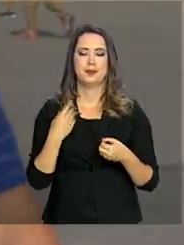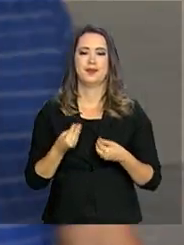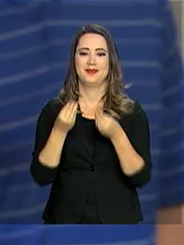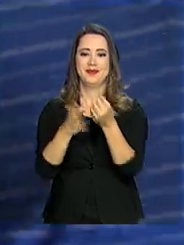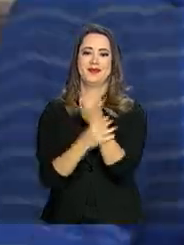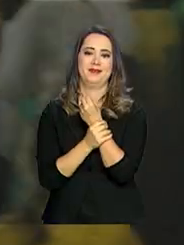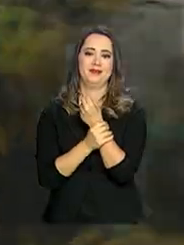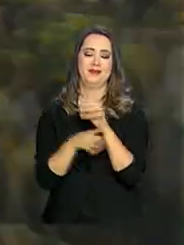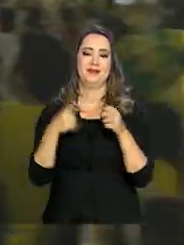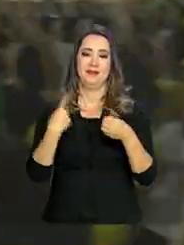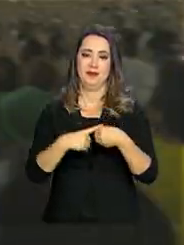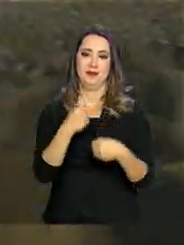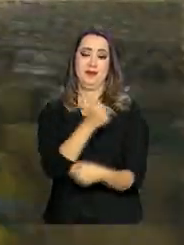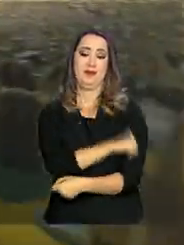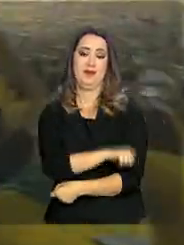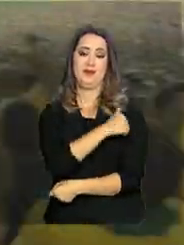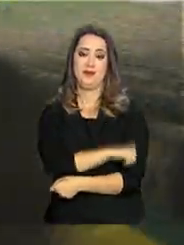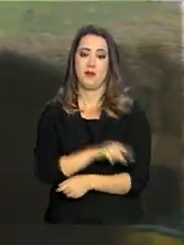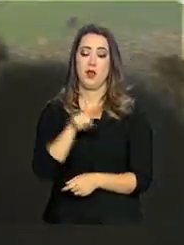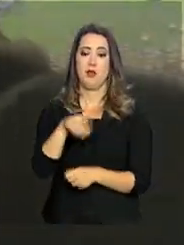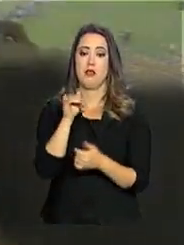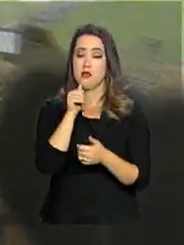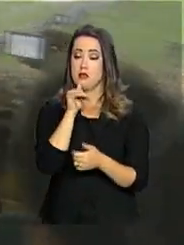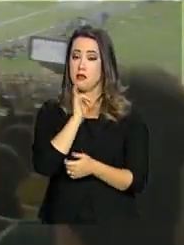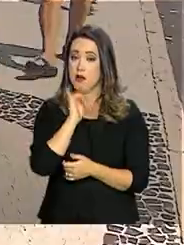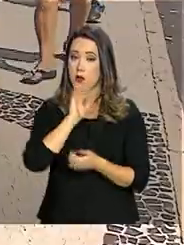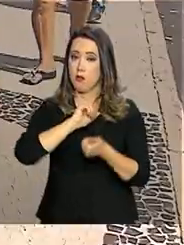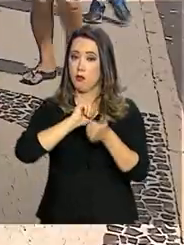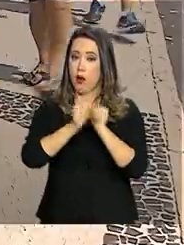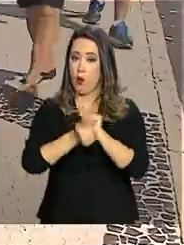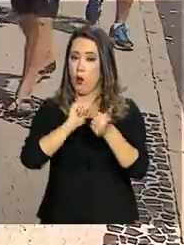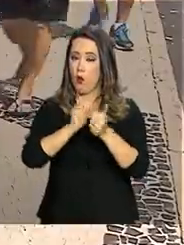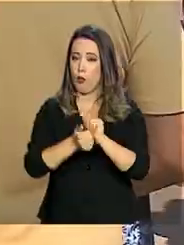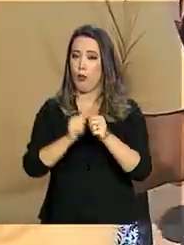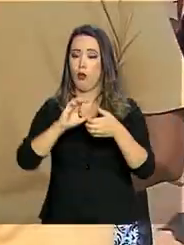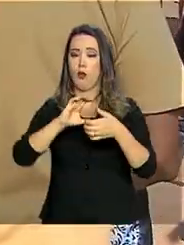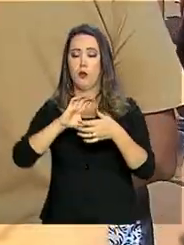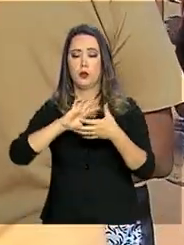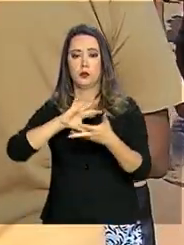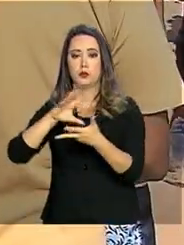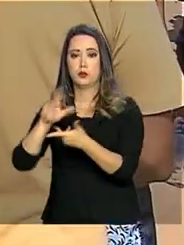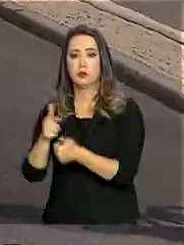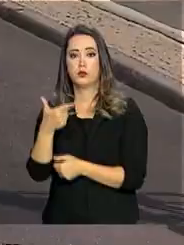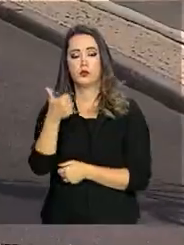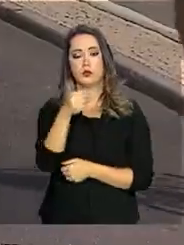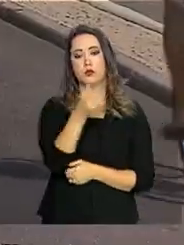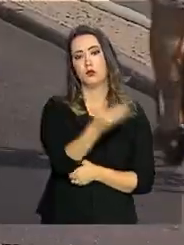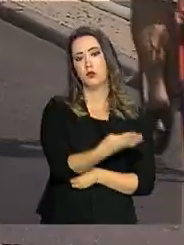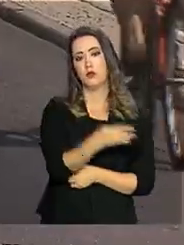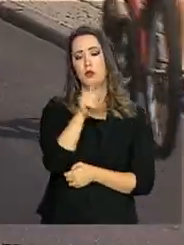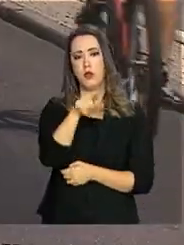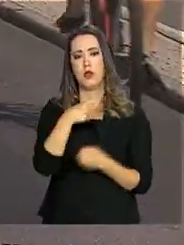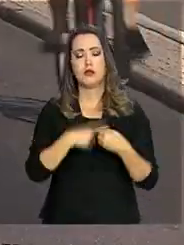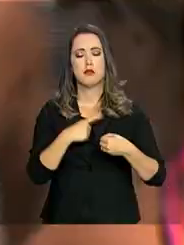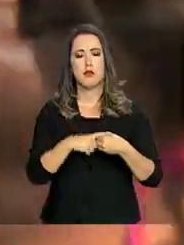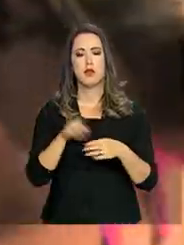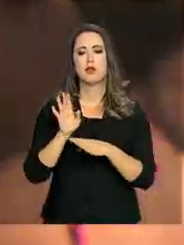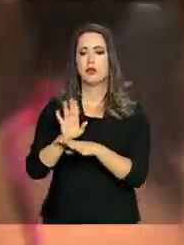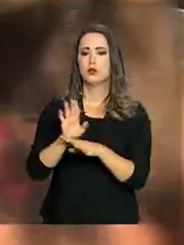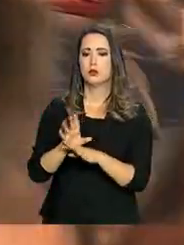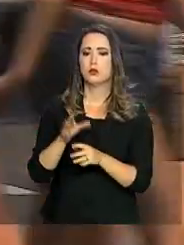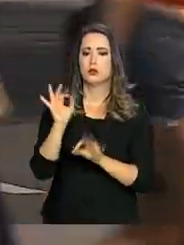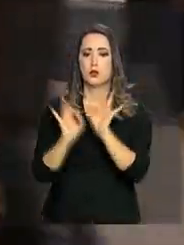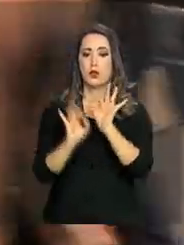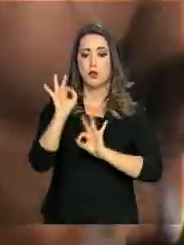eventos no Rio de Janeiro, como a Copa do Mundo de 2014 e os Jogos Olímpicos em 2016, a cidade contou com ações de